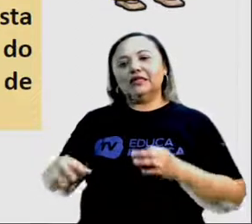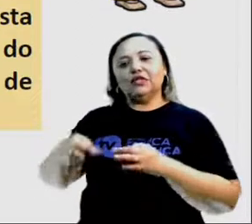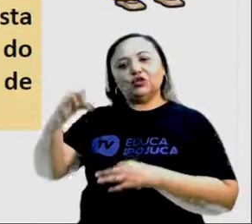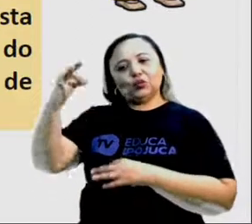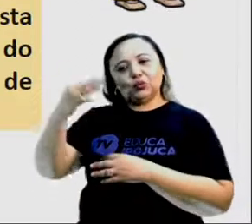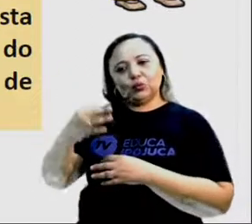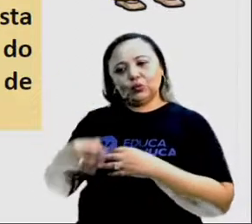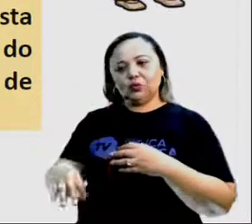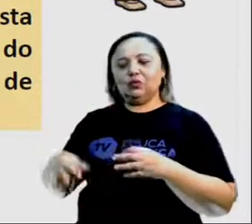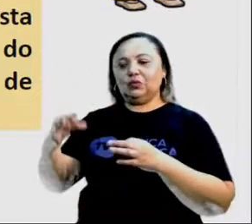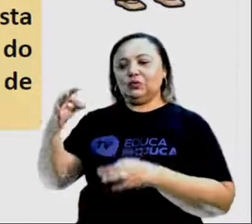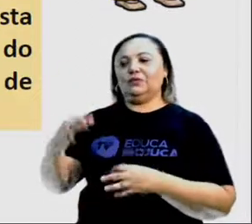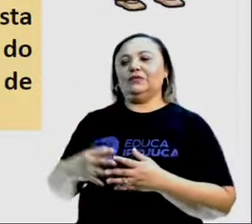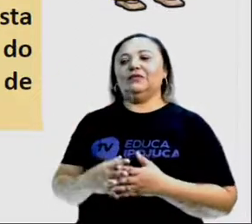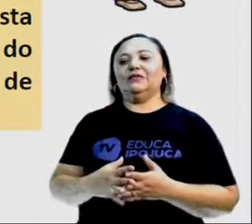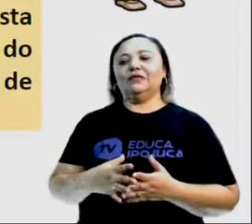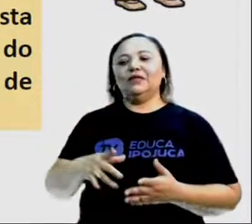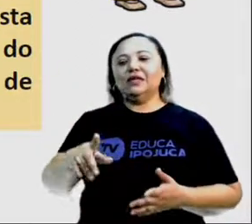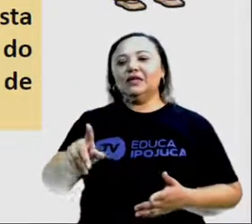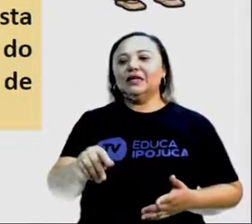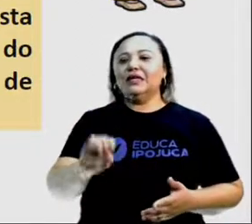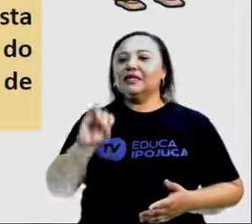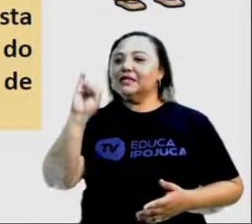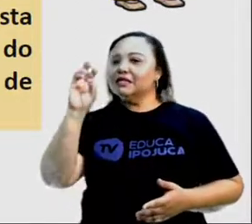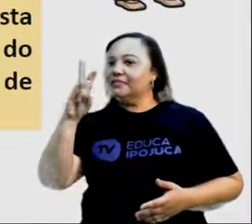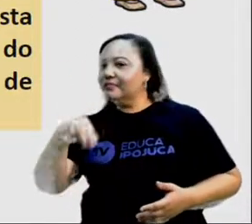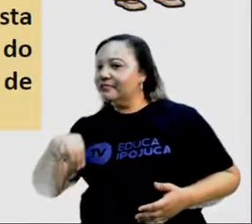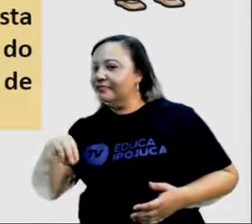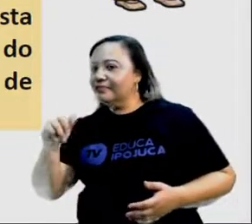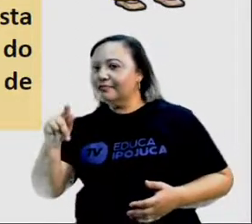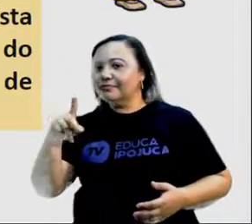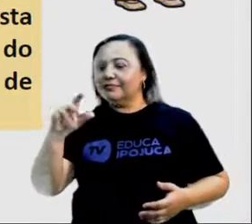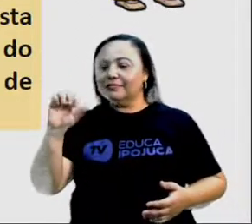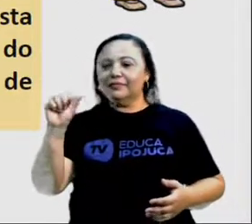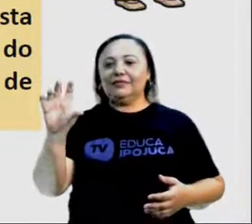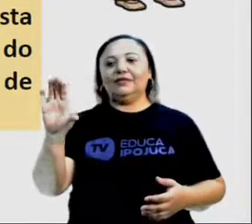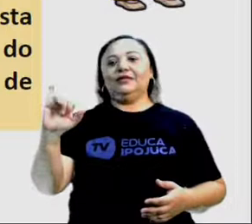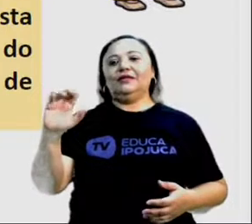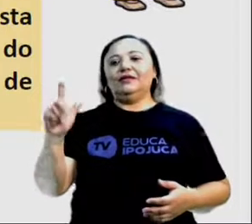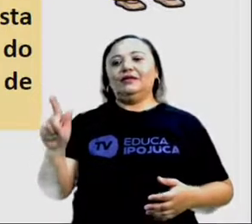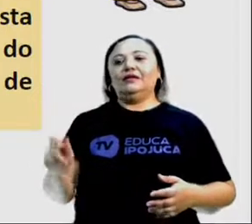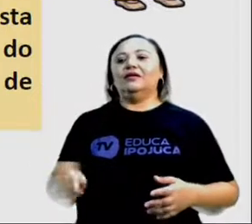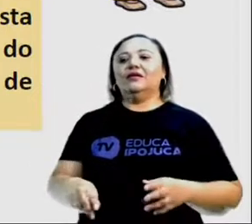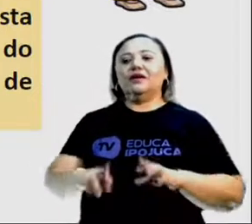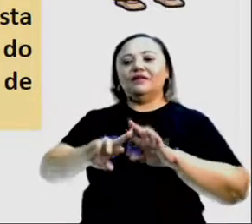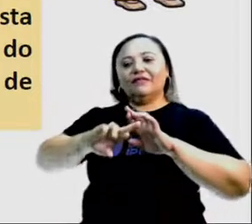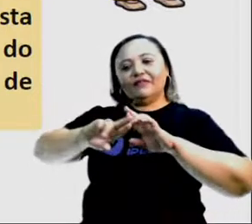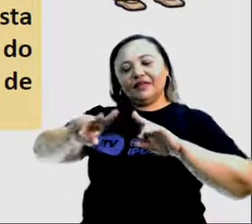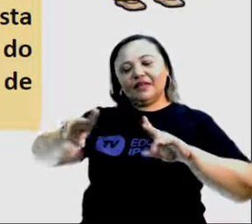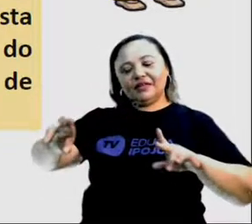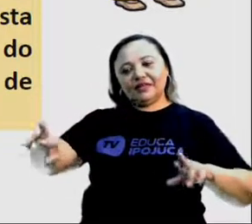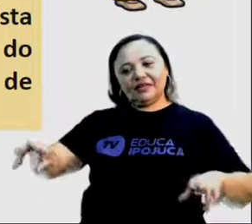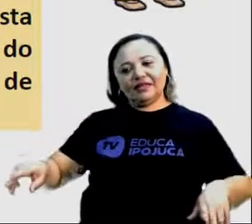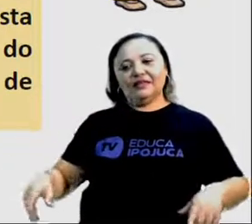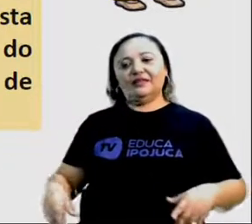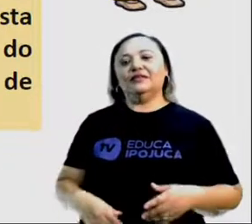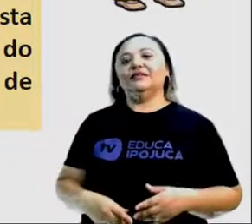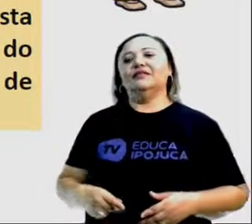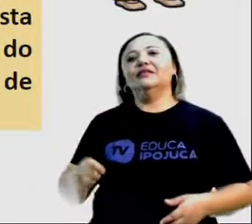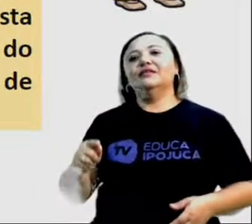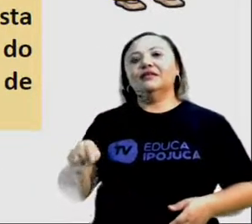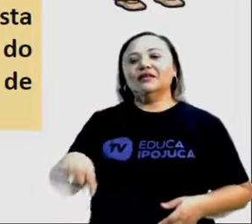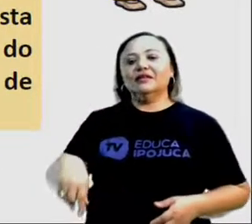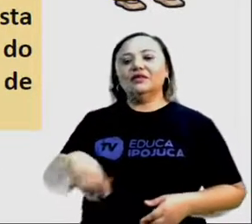neutro. A imparcialidade é uma característica que diz respeito a várias áreas da nossa vida. E